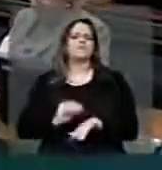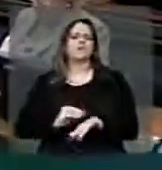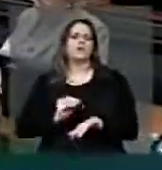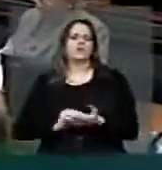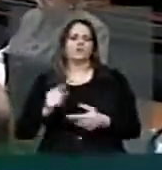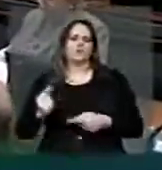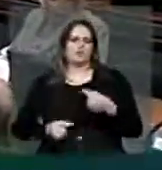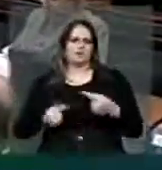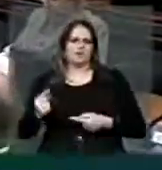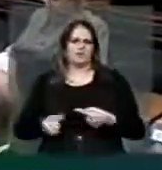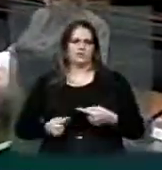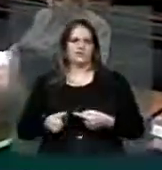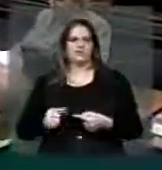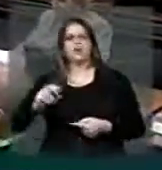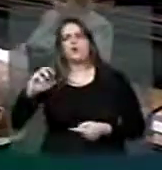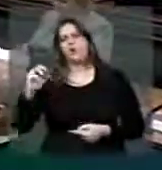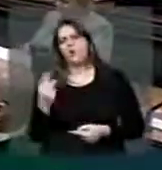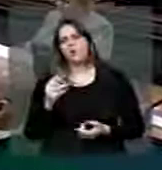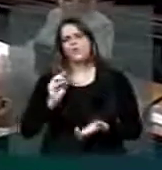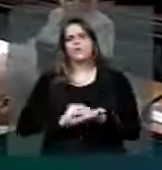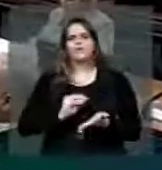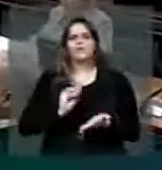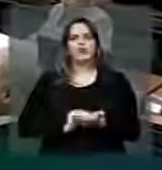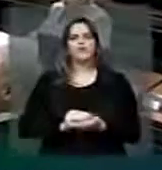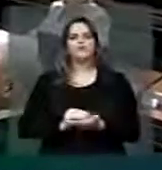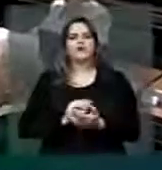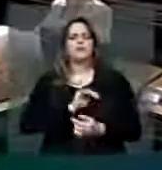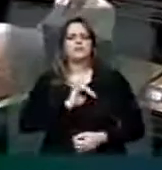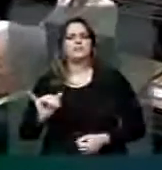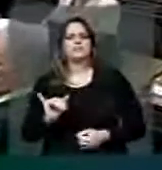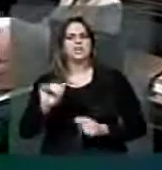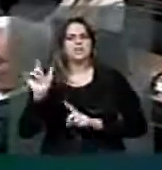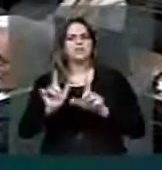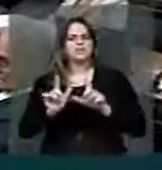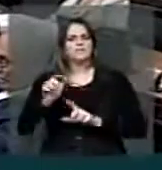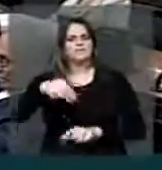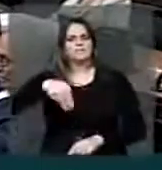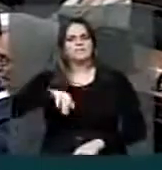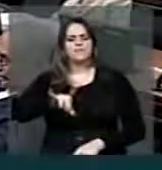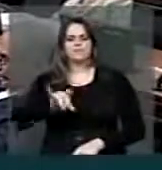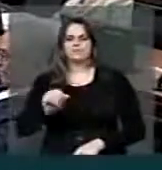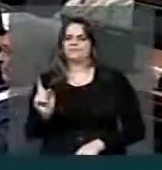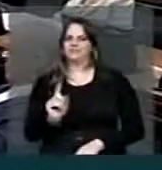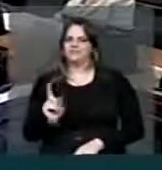de transparência com a imprensa, que vem cobrindo o tema há dois anos, pelo menos. Bom,